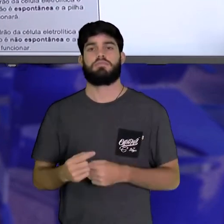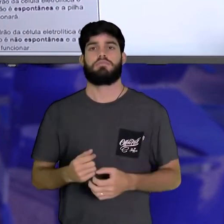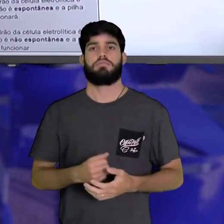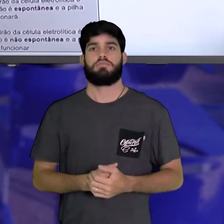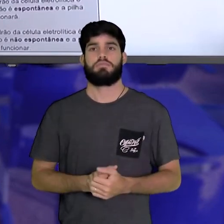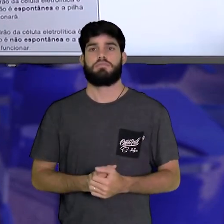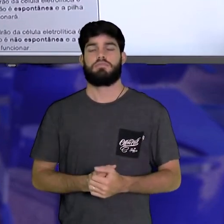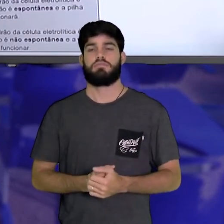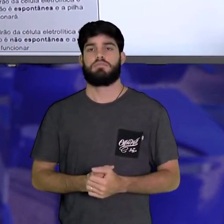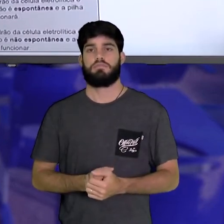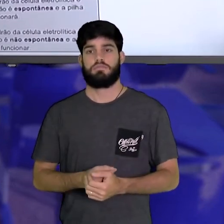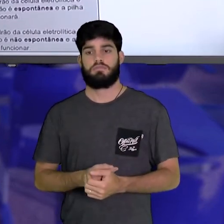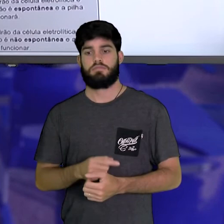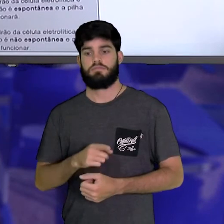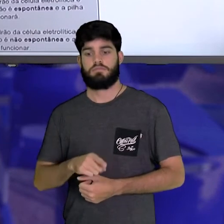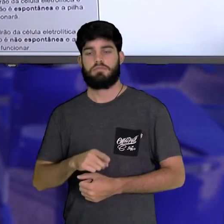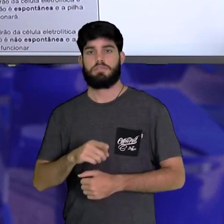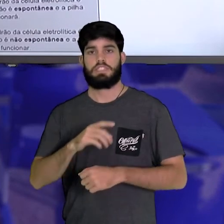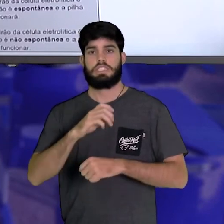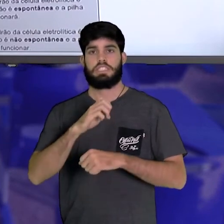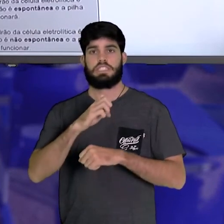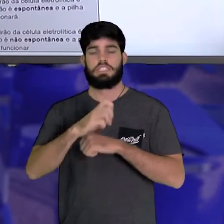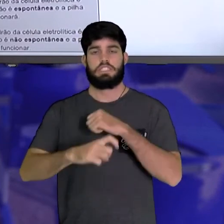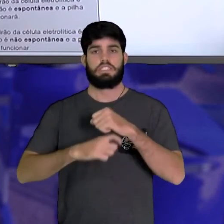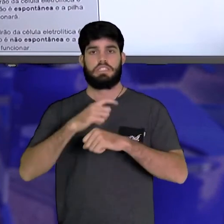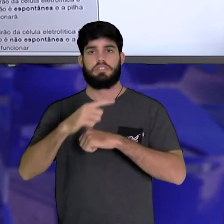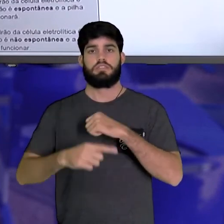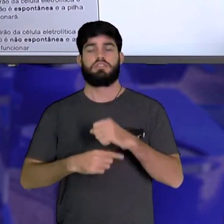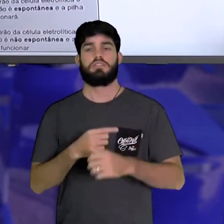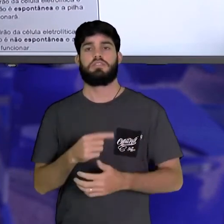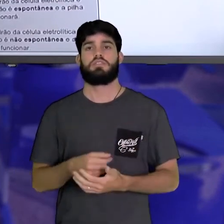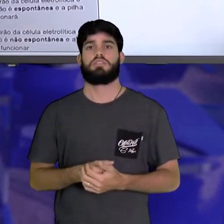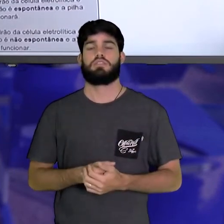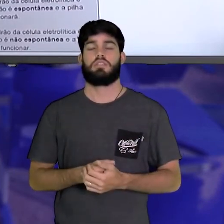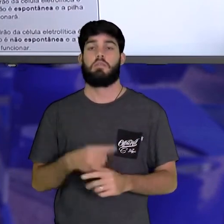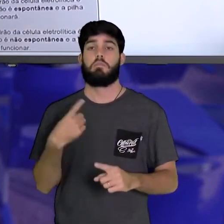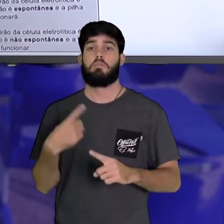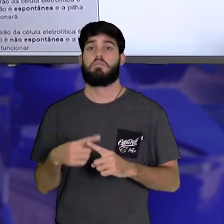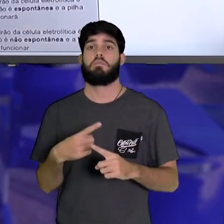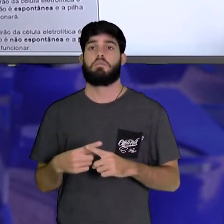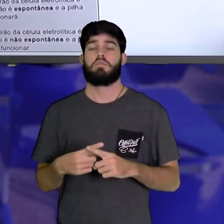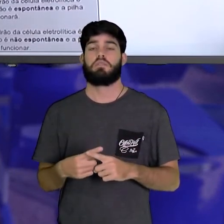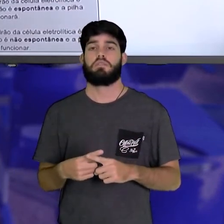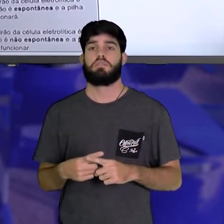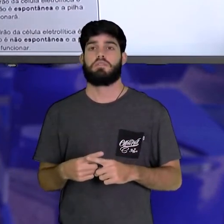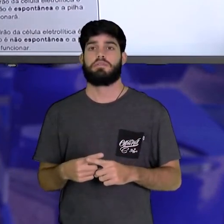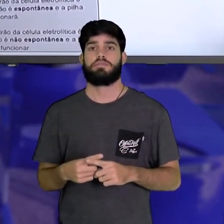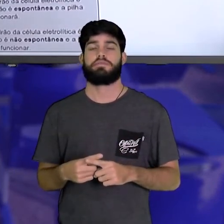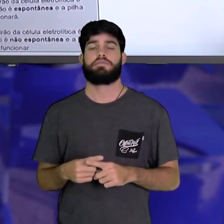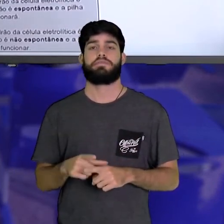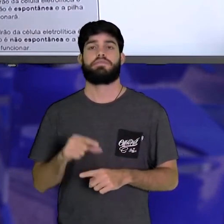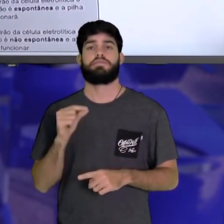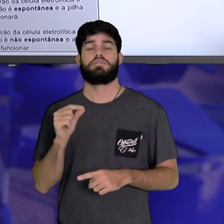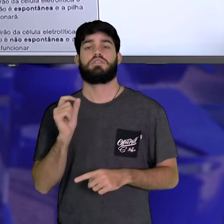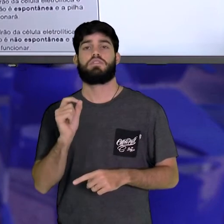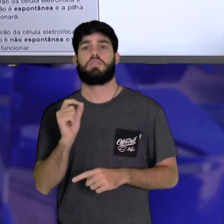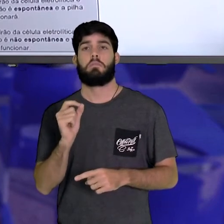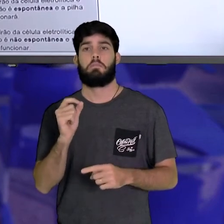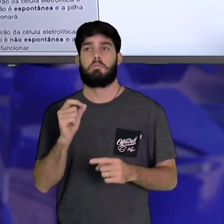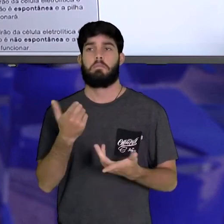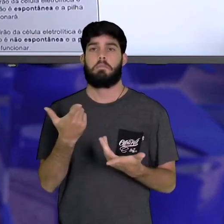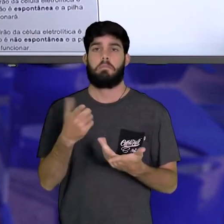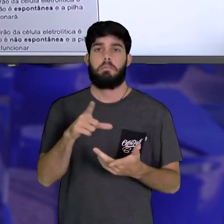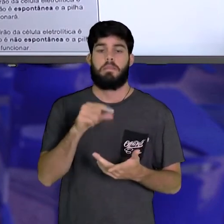voltagem negativa para receber, é porque eles preferem, este elemento preferem, perder